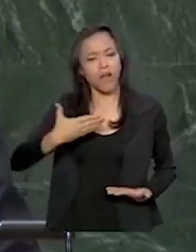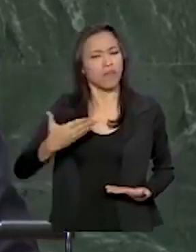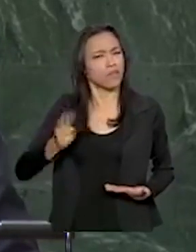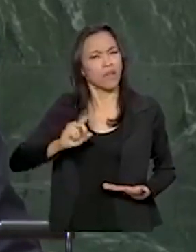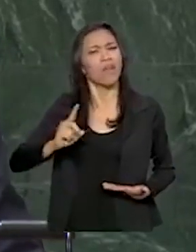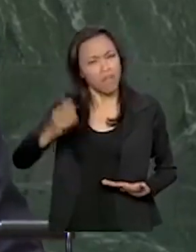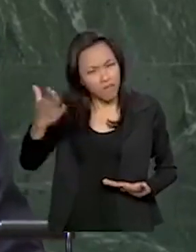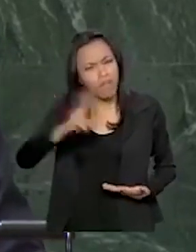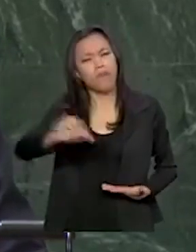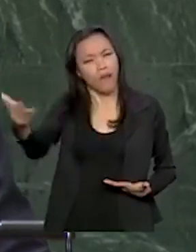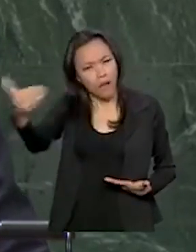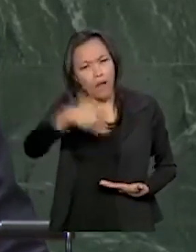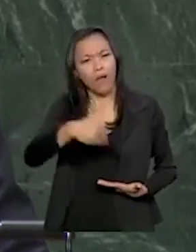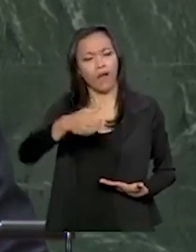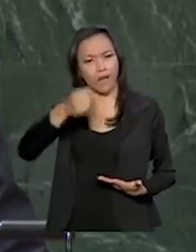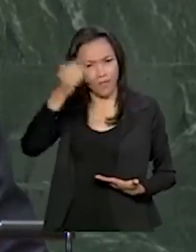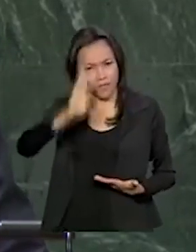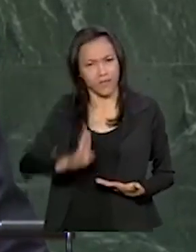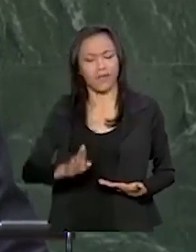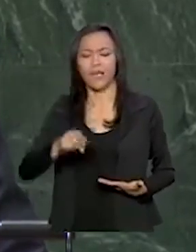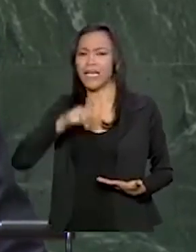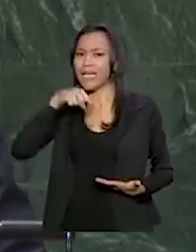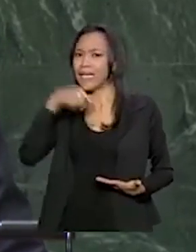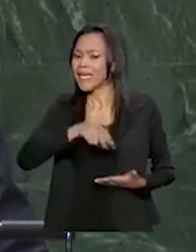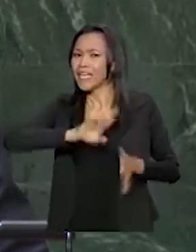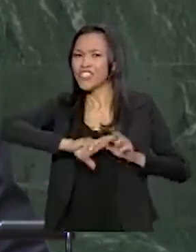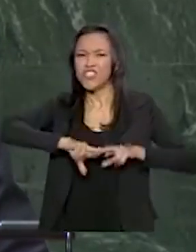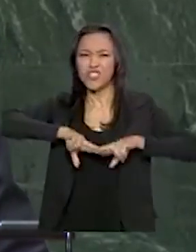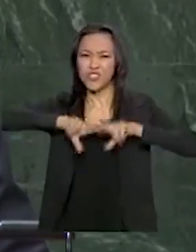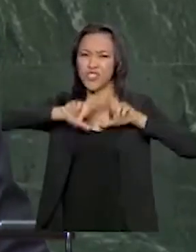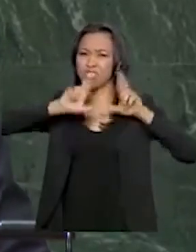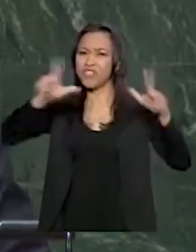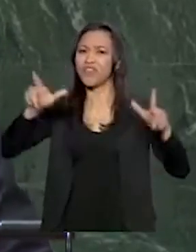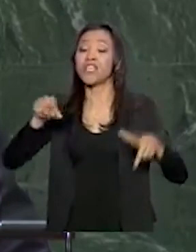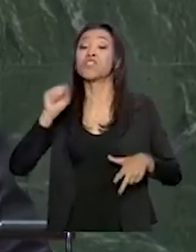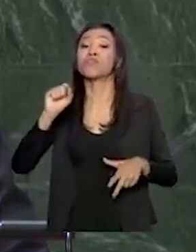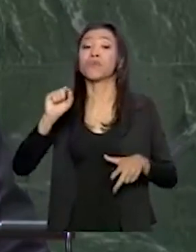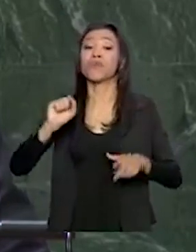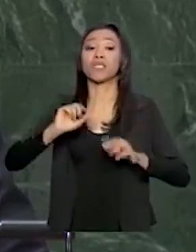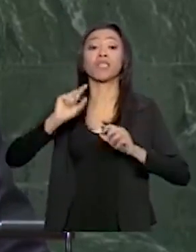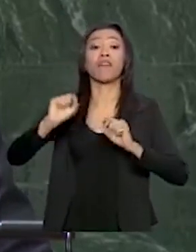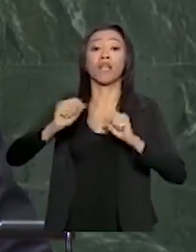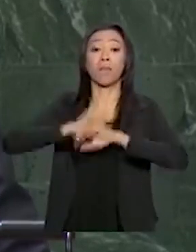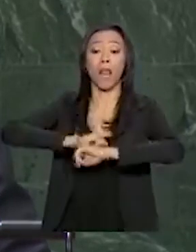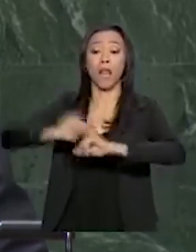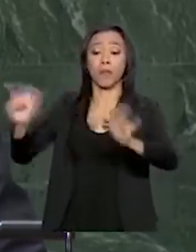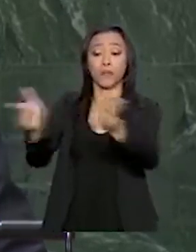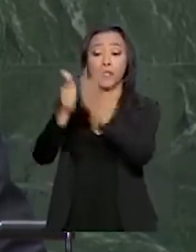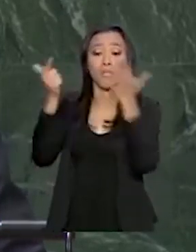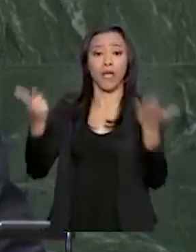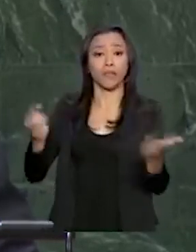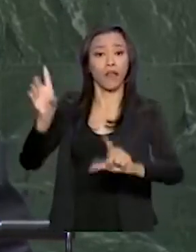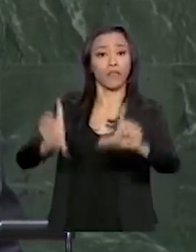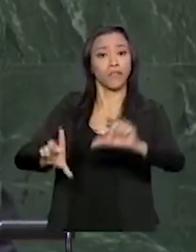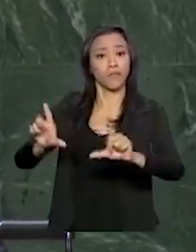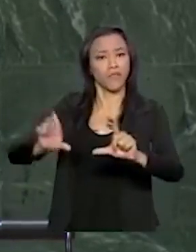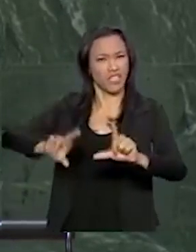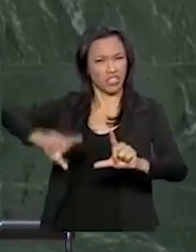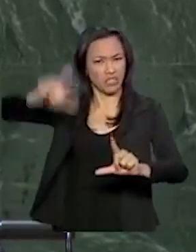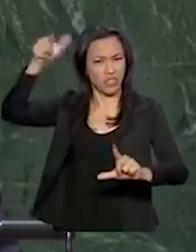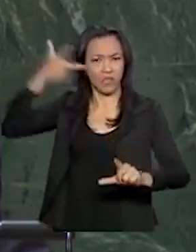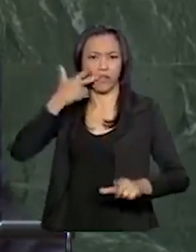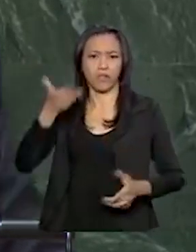conhecer o Brasil. O é muito diferente daquele estampado em muitos jornais e televisões.